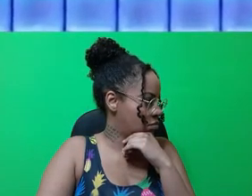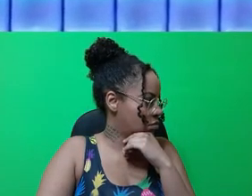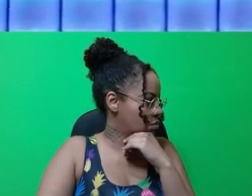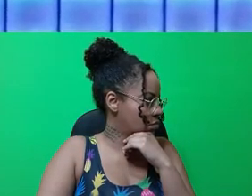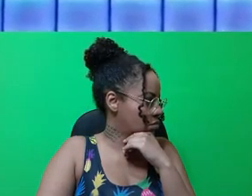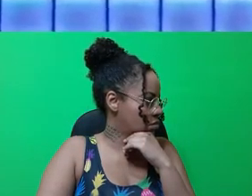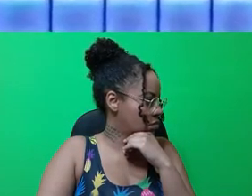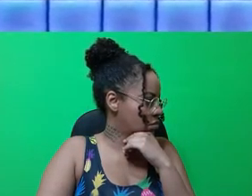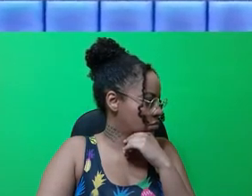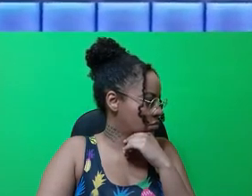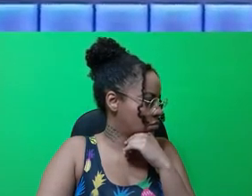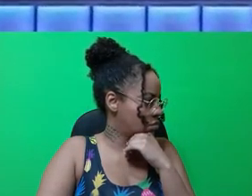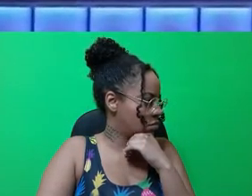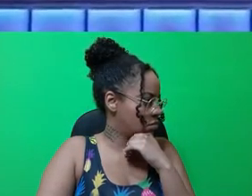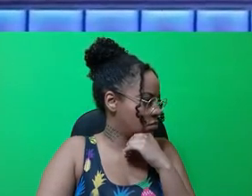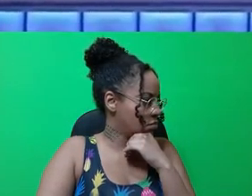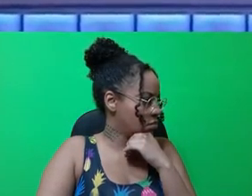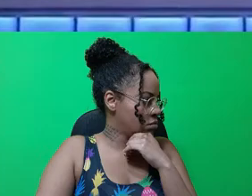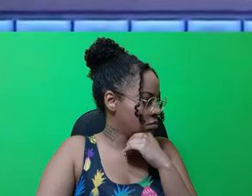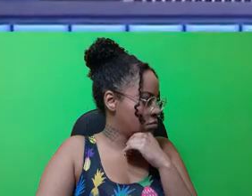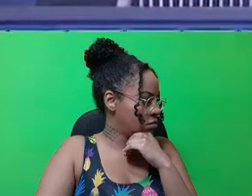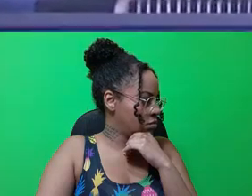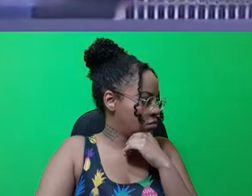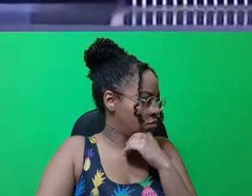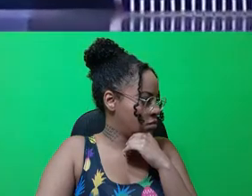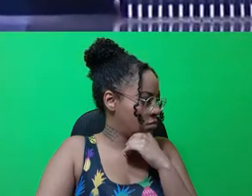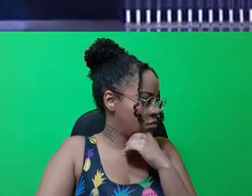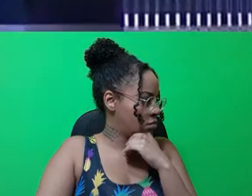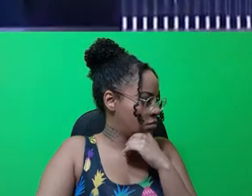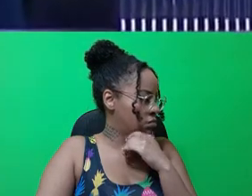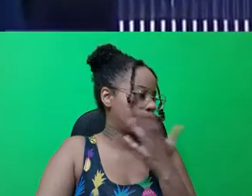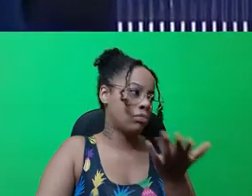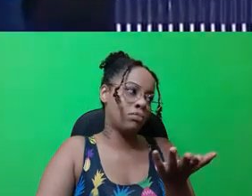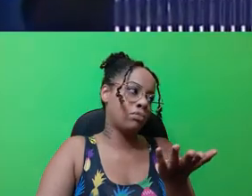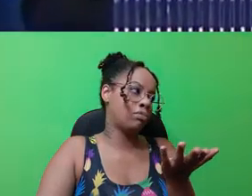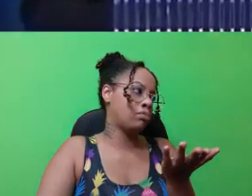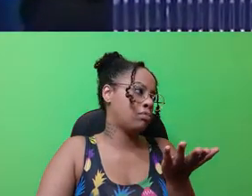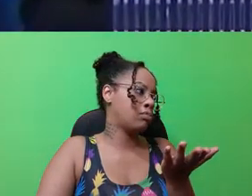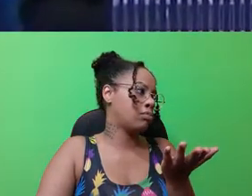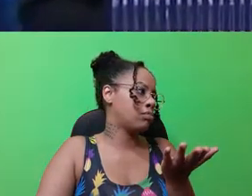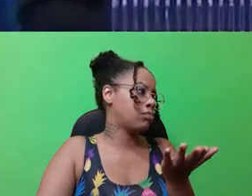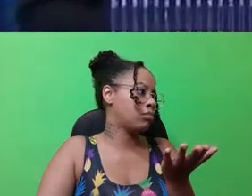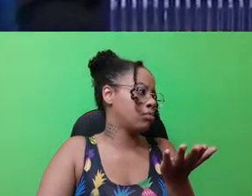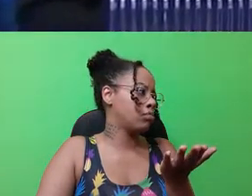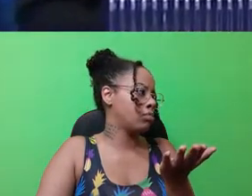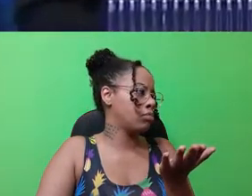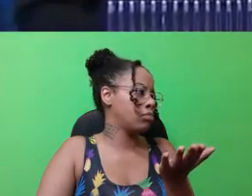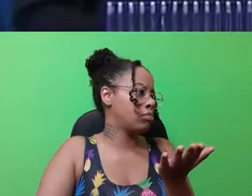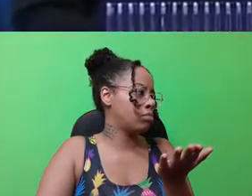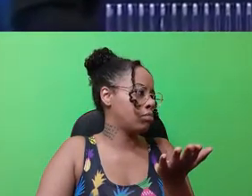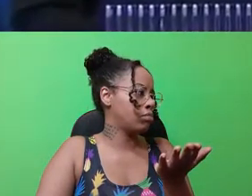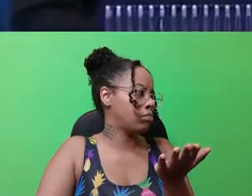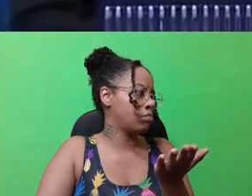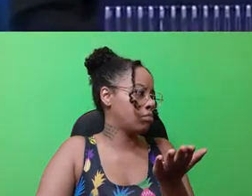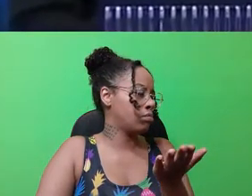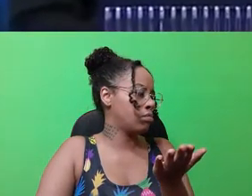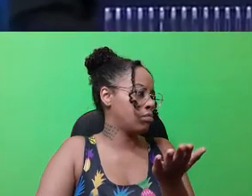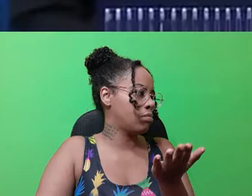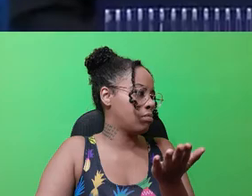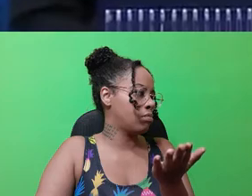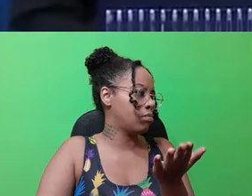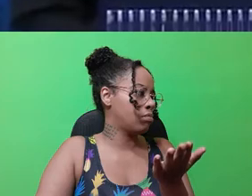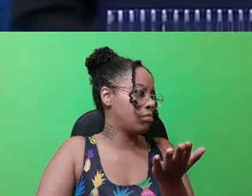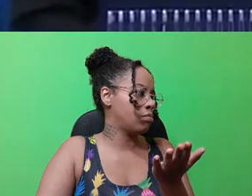Rio para 20, o número de mortes causadas pela chuva no sul e sudeste da Bahia. Mais de 400 mil pessoas foram